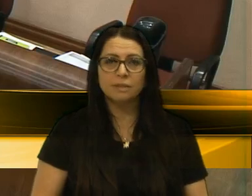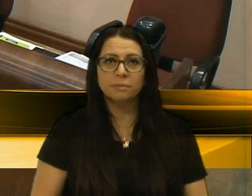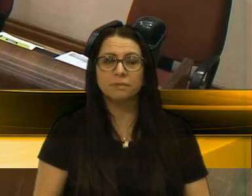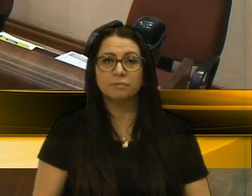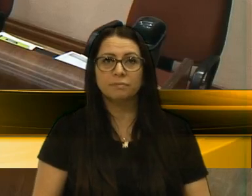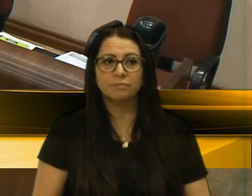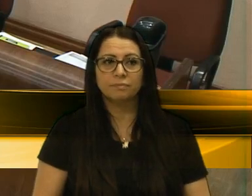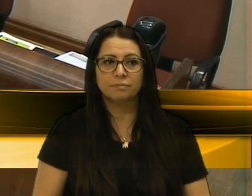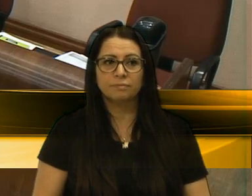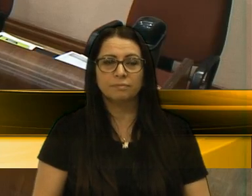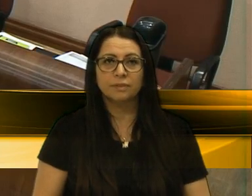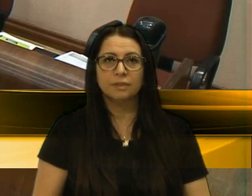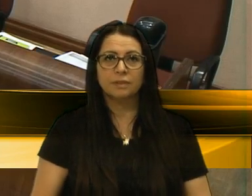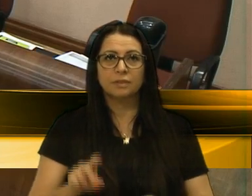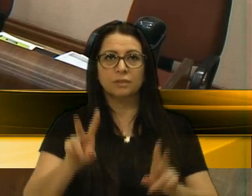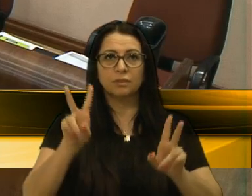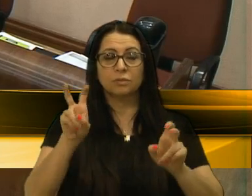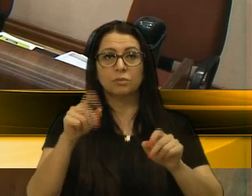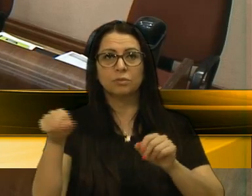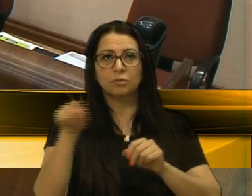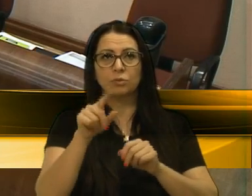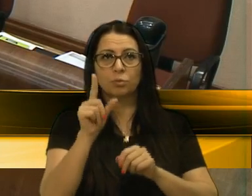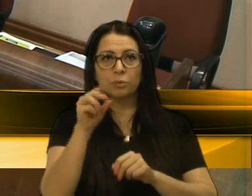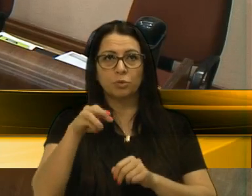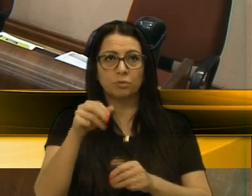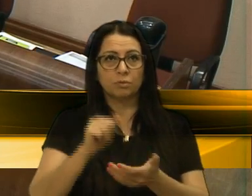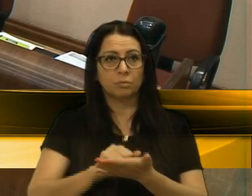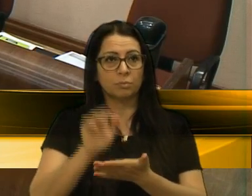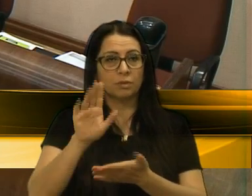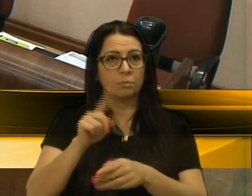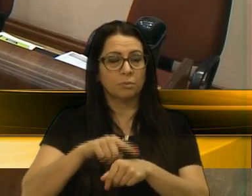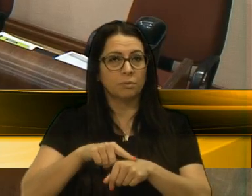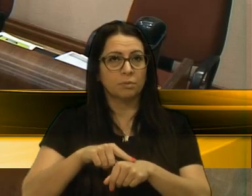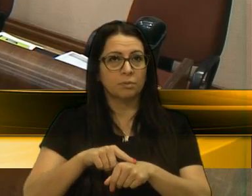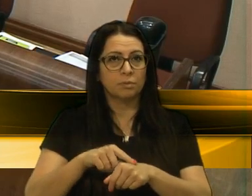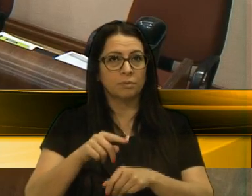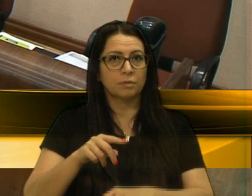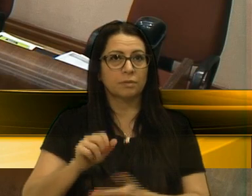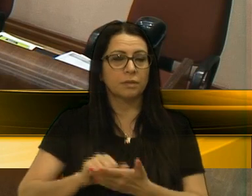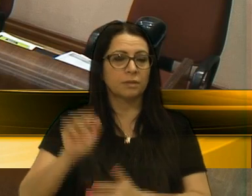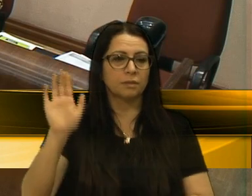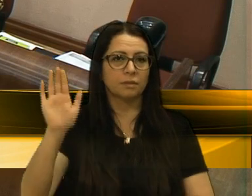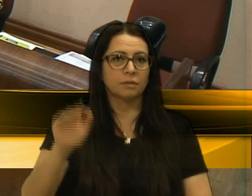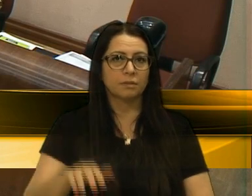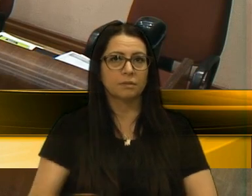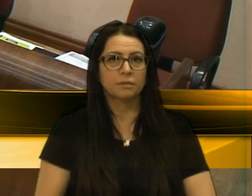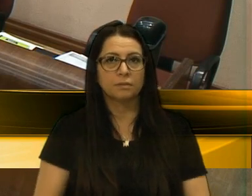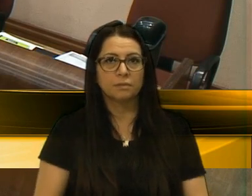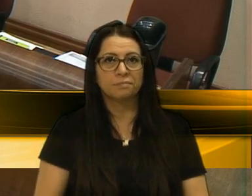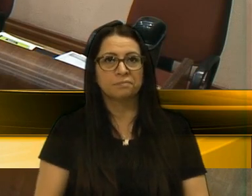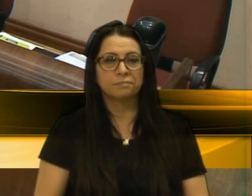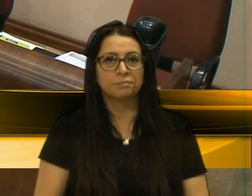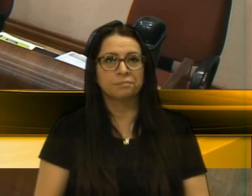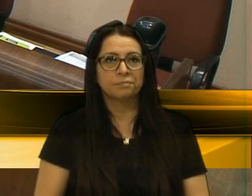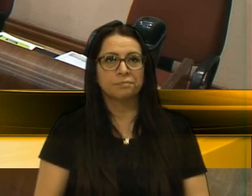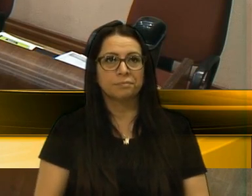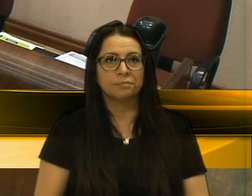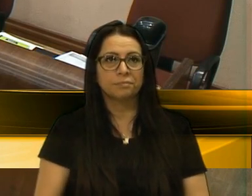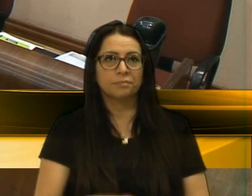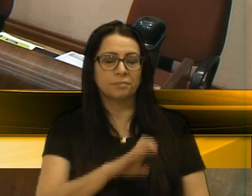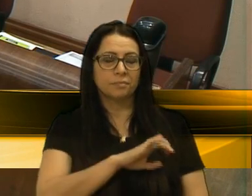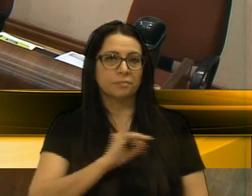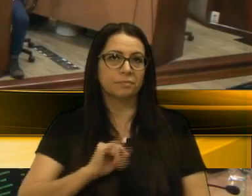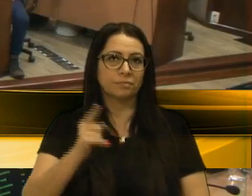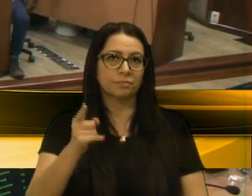Para o entrar no assunto, eu gostaria só de um minuto só. Senhor presidente, mas a casa é um de líder da bancada do PP. Pois não, vereador Ed, de